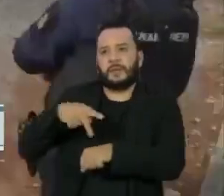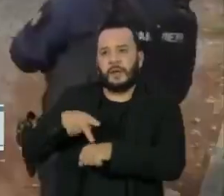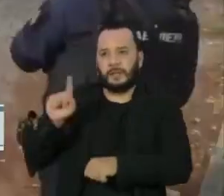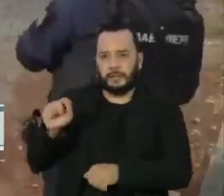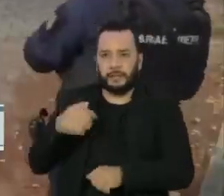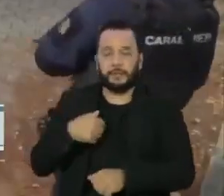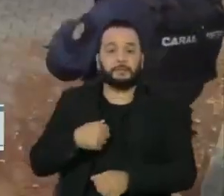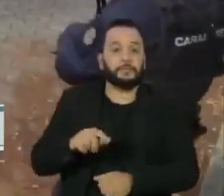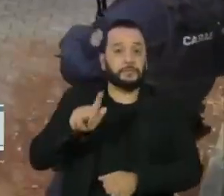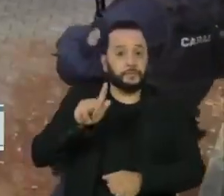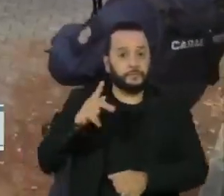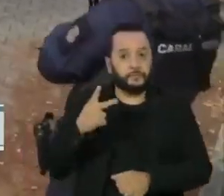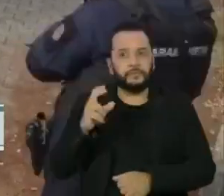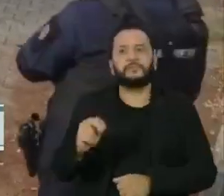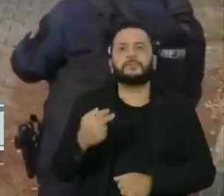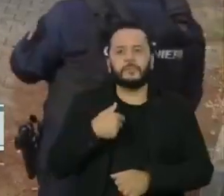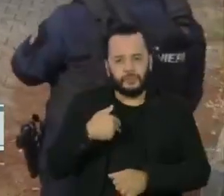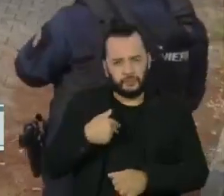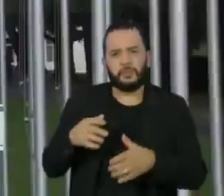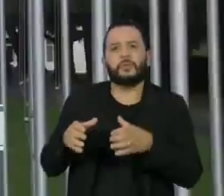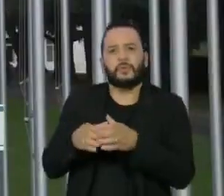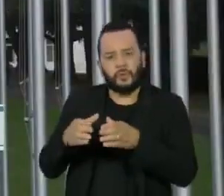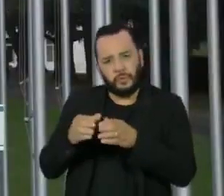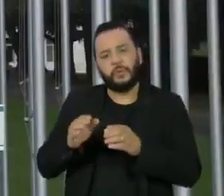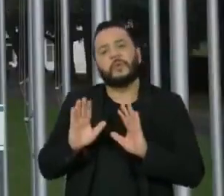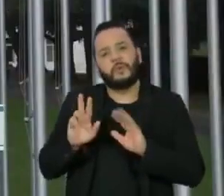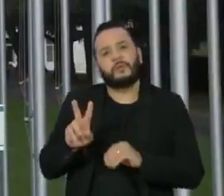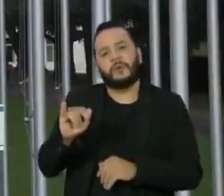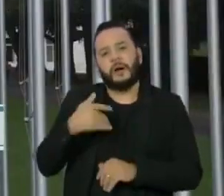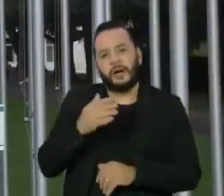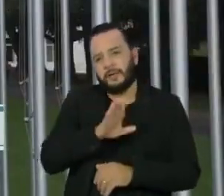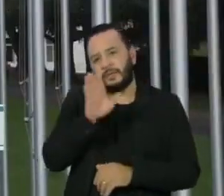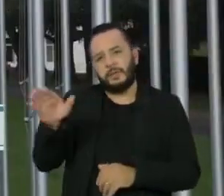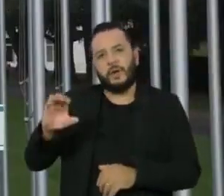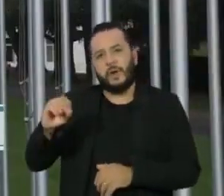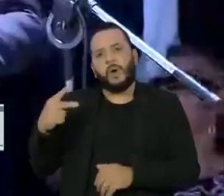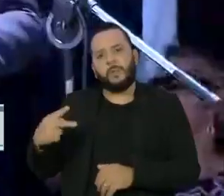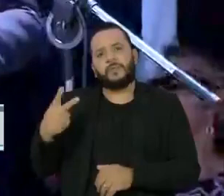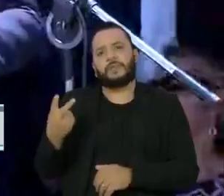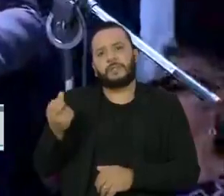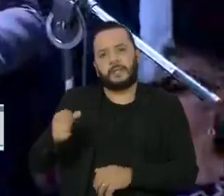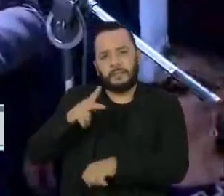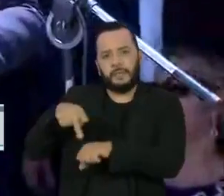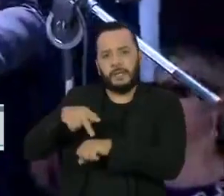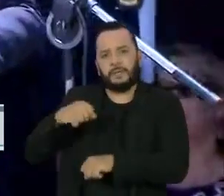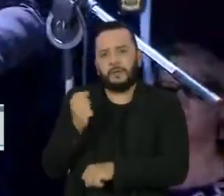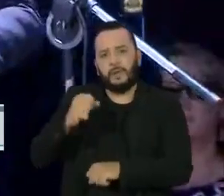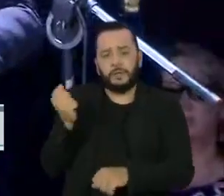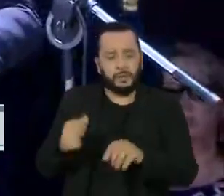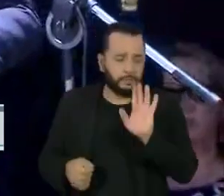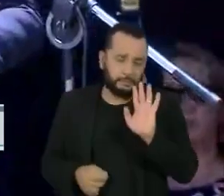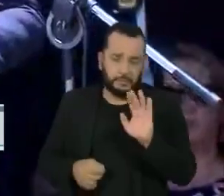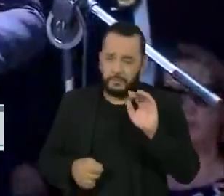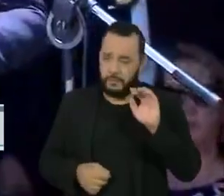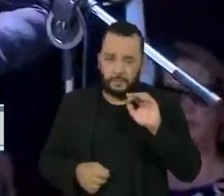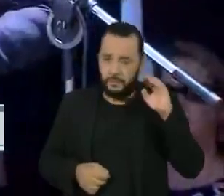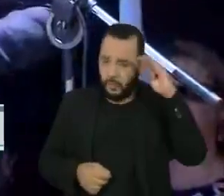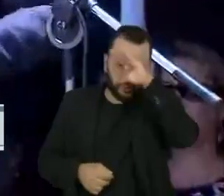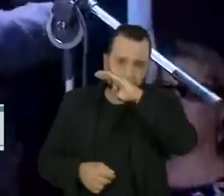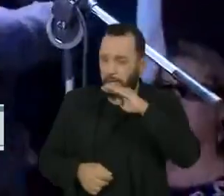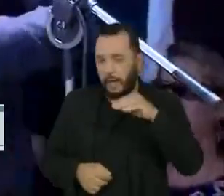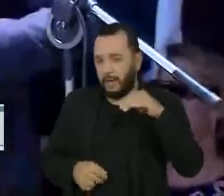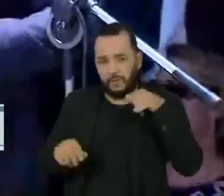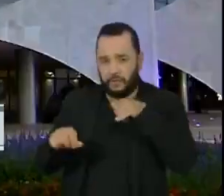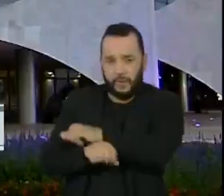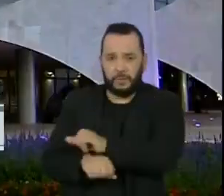Do G20, os chefes de Estado vão seguir para a cúpula do clima da ONU, a COP26, na Escócia. Menos Bolsonaro. Segundo ele,